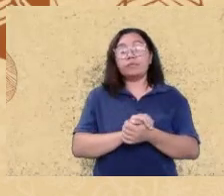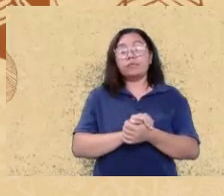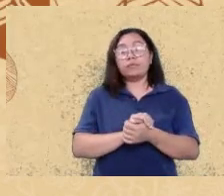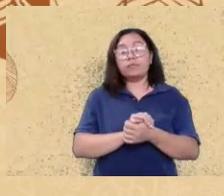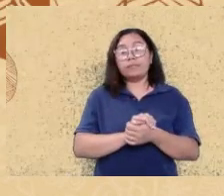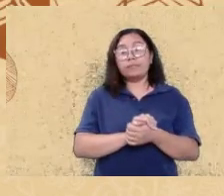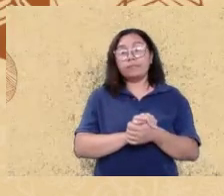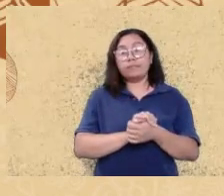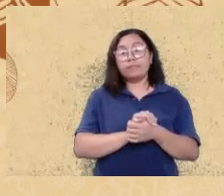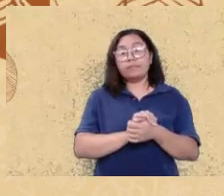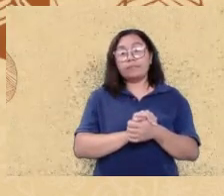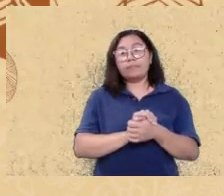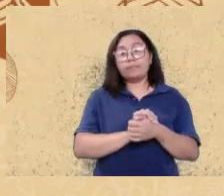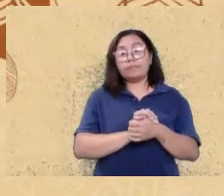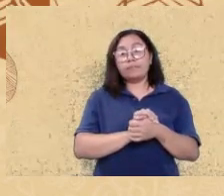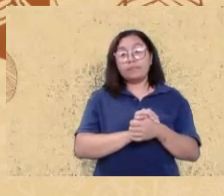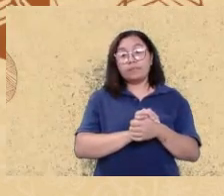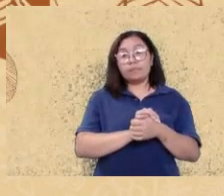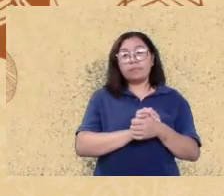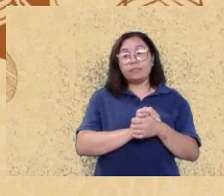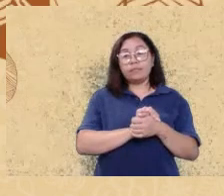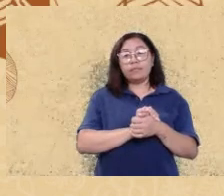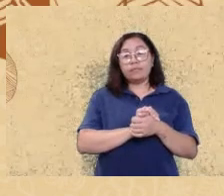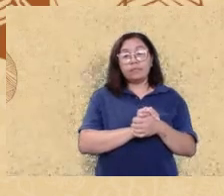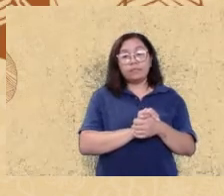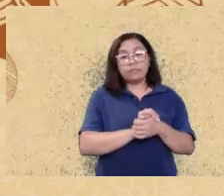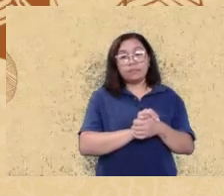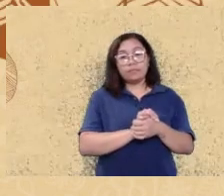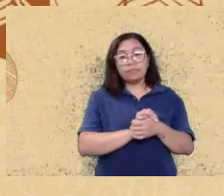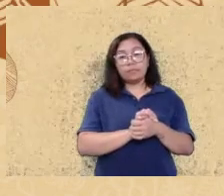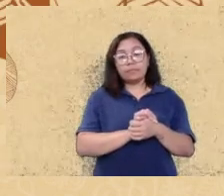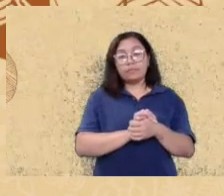também eu estou com com a sua projeção aqui comigo aberta